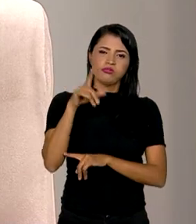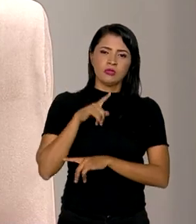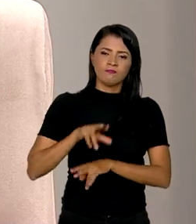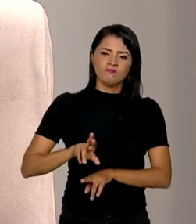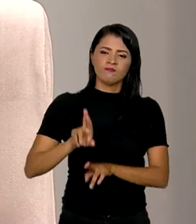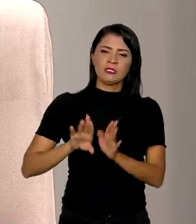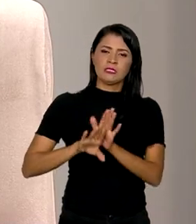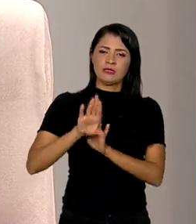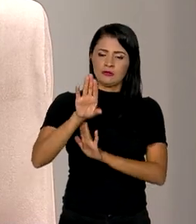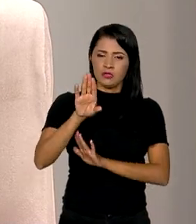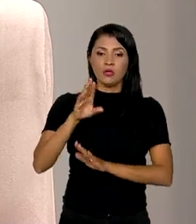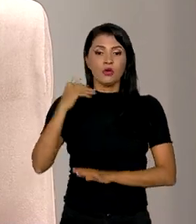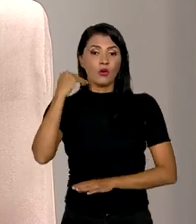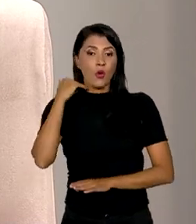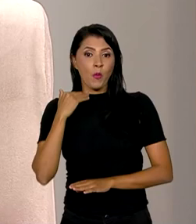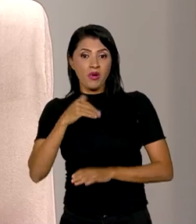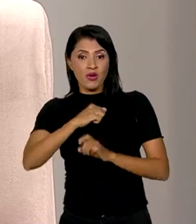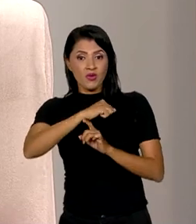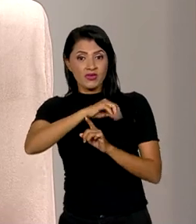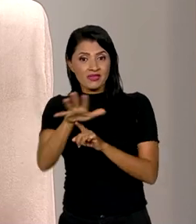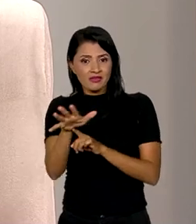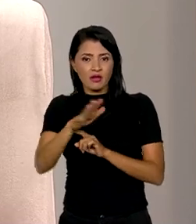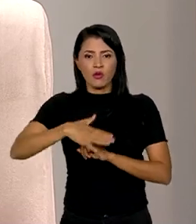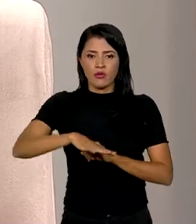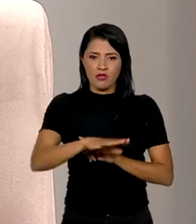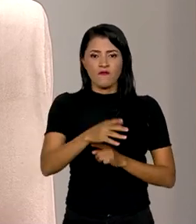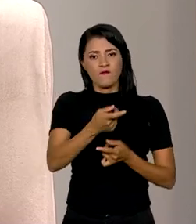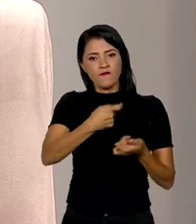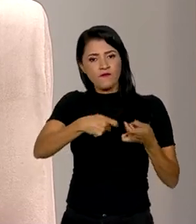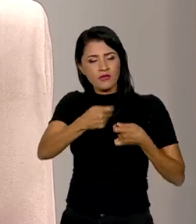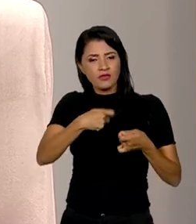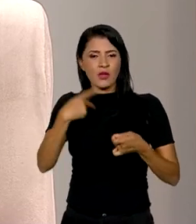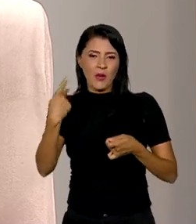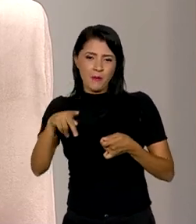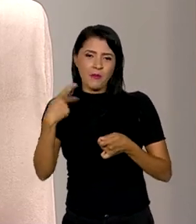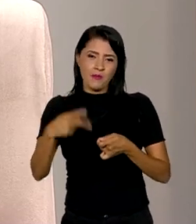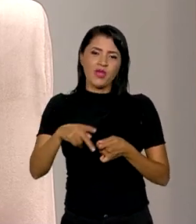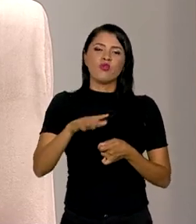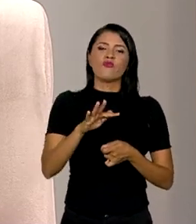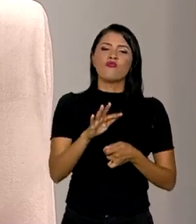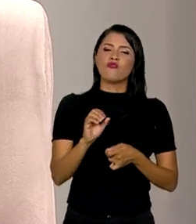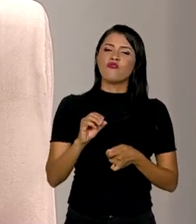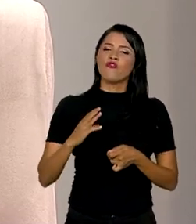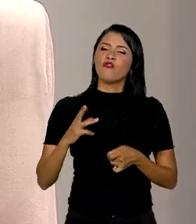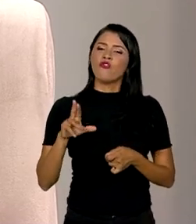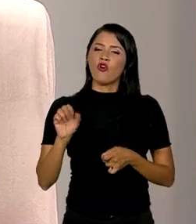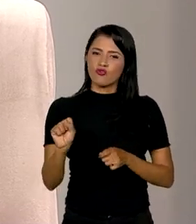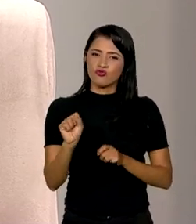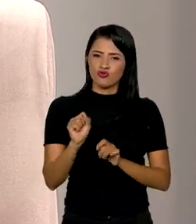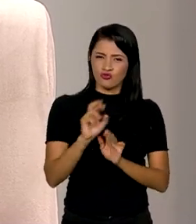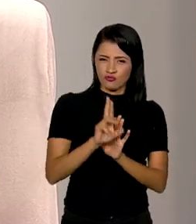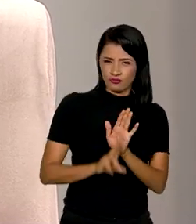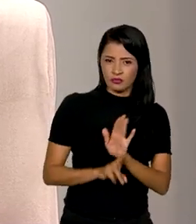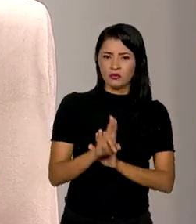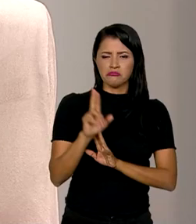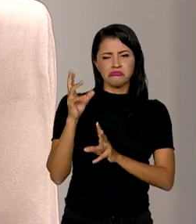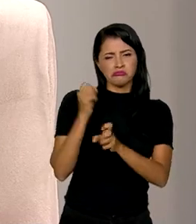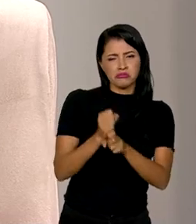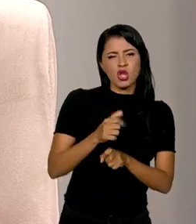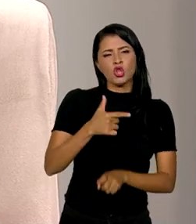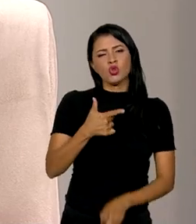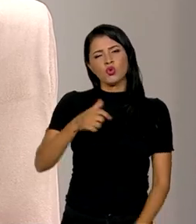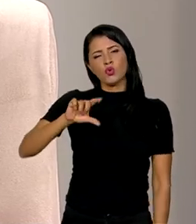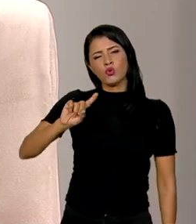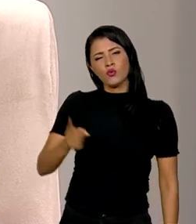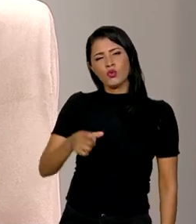O Banco Central e também o mercado financeiro, por meio do boletim Fox, estima em 2,9%.